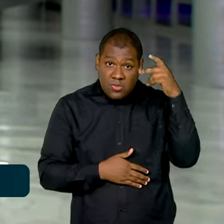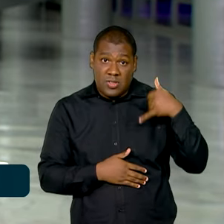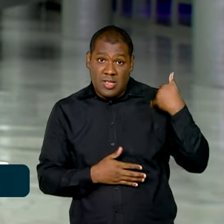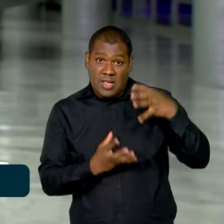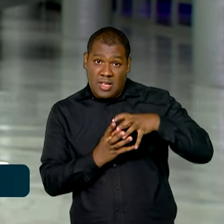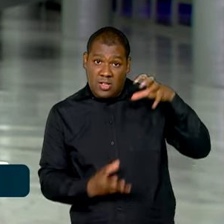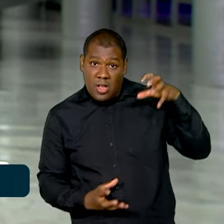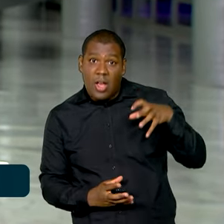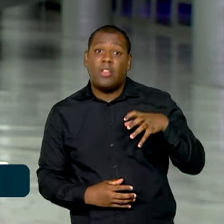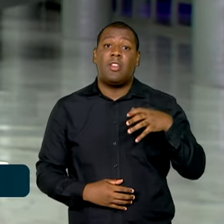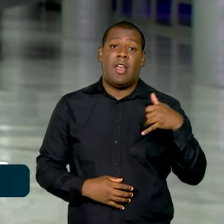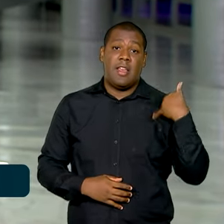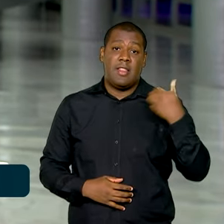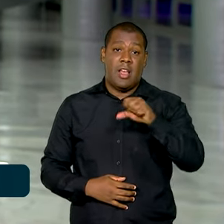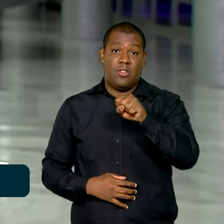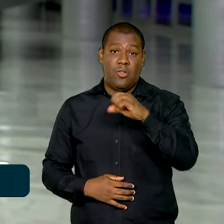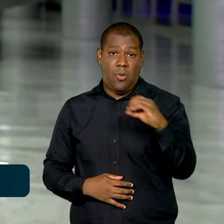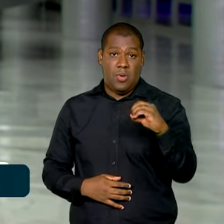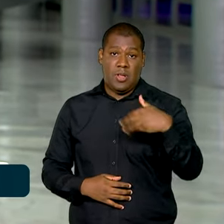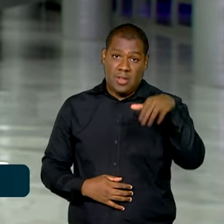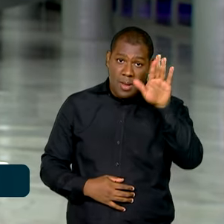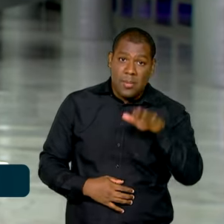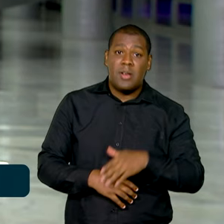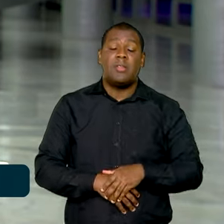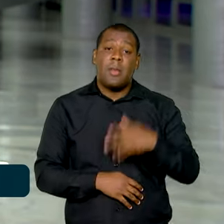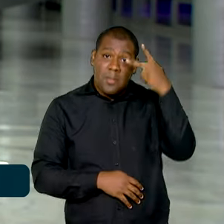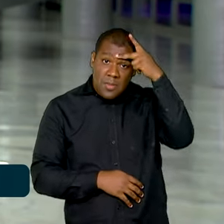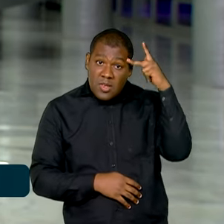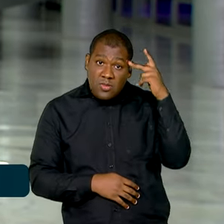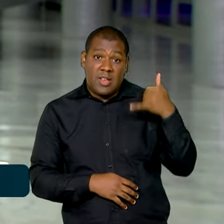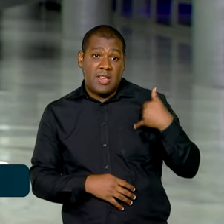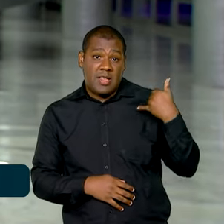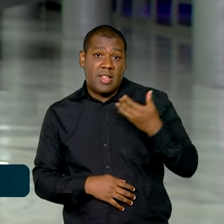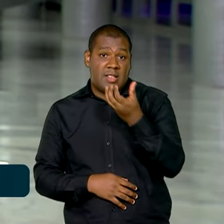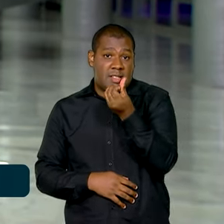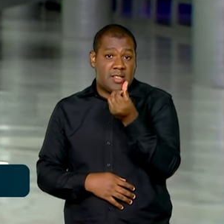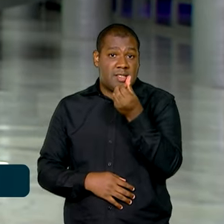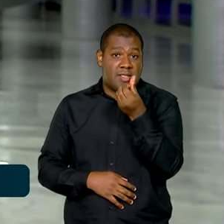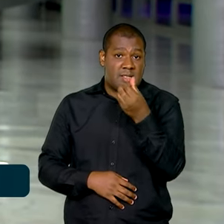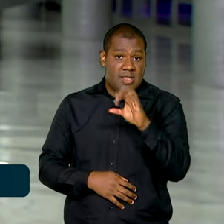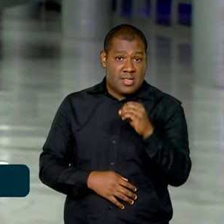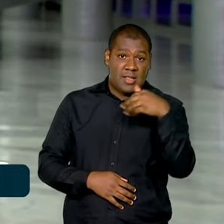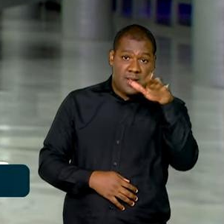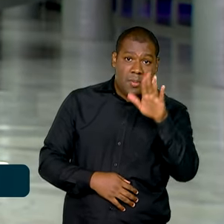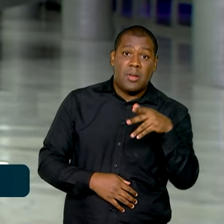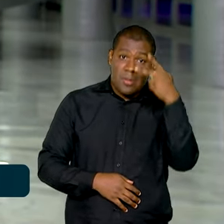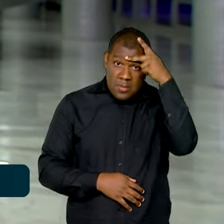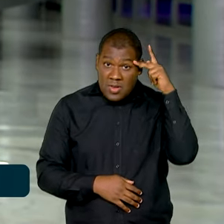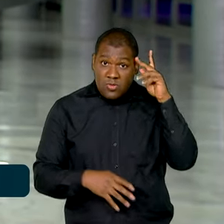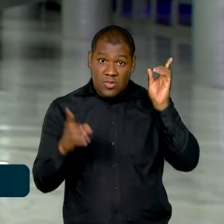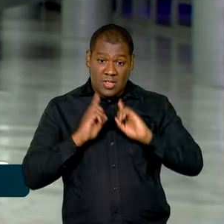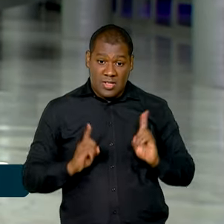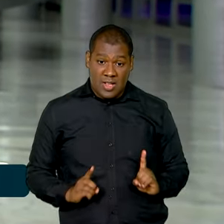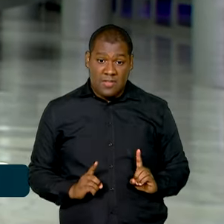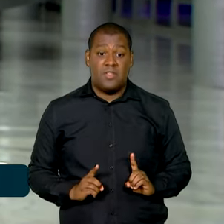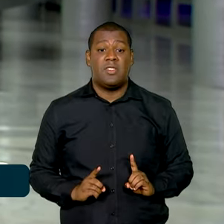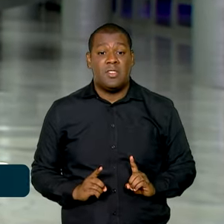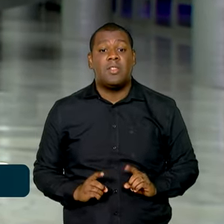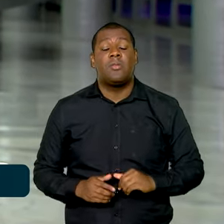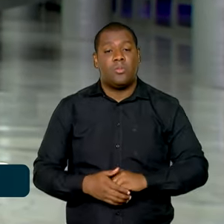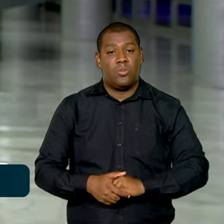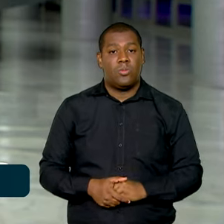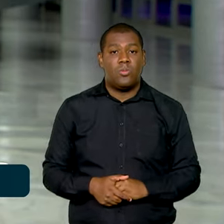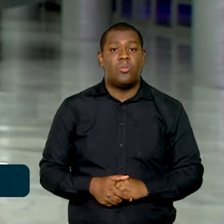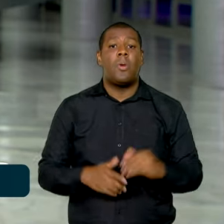superior a 80 anos, idosos com idade igual ou superior a 60 anos, deficientes e portadores de moléstia grave.